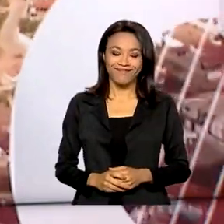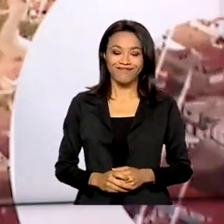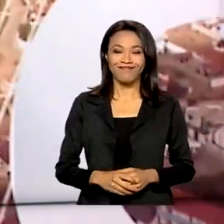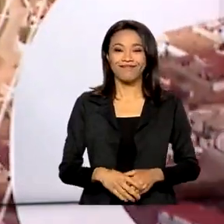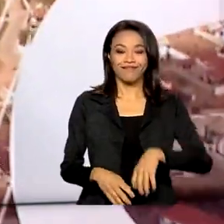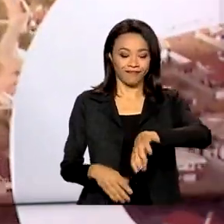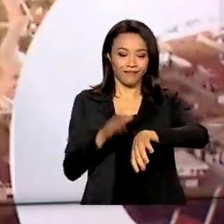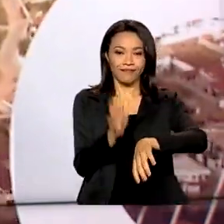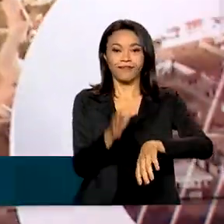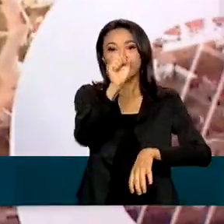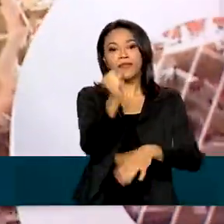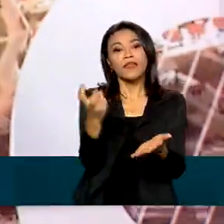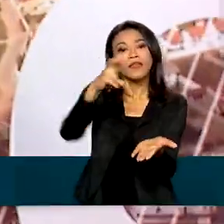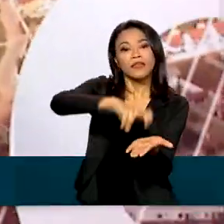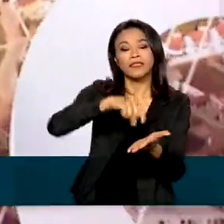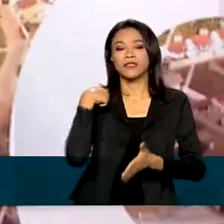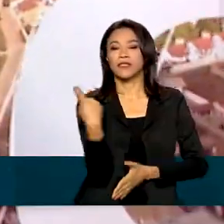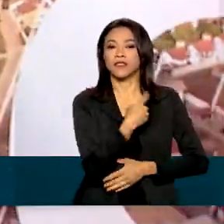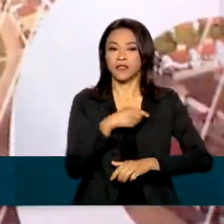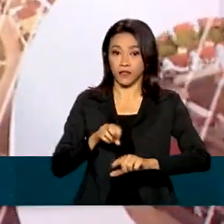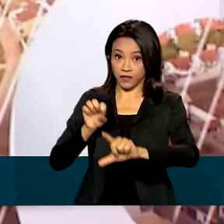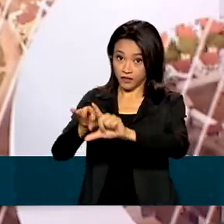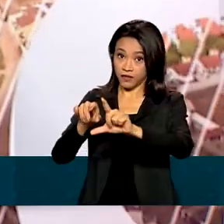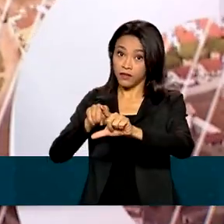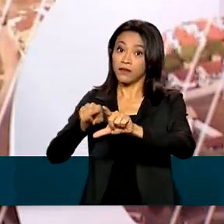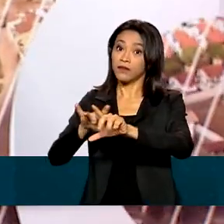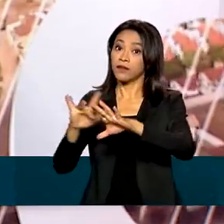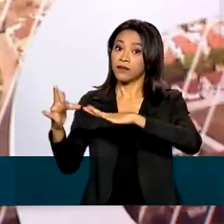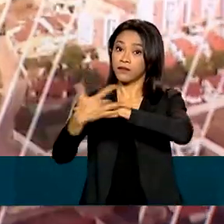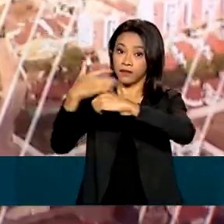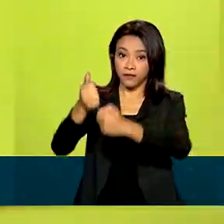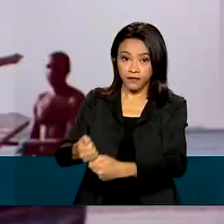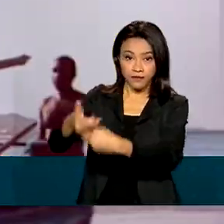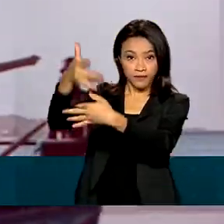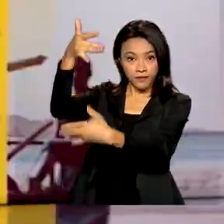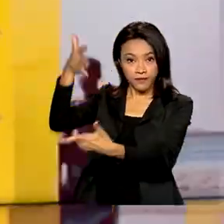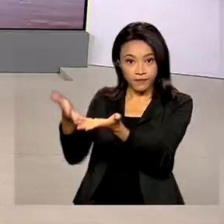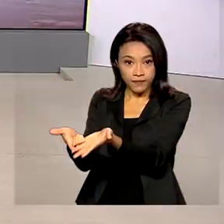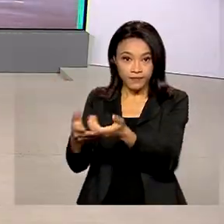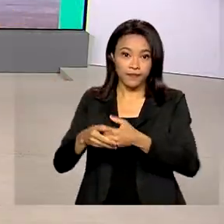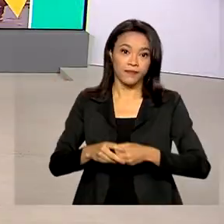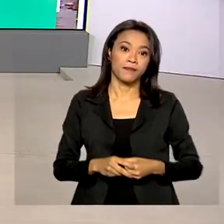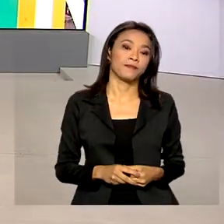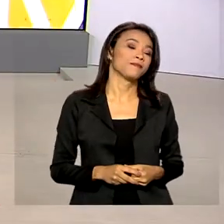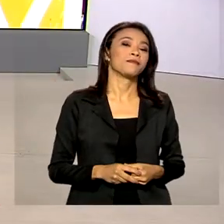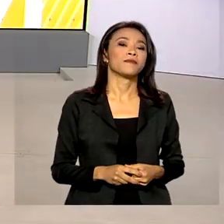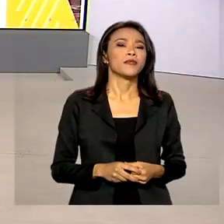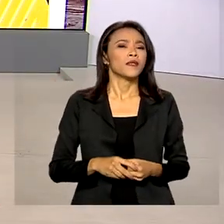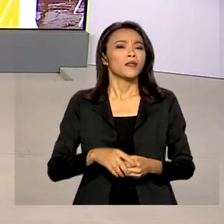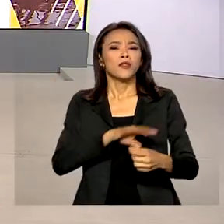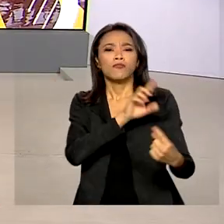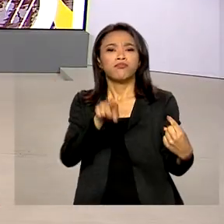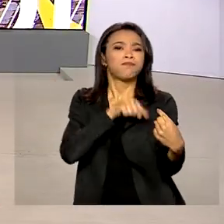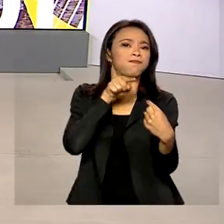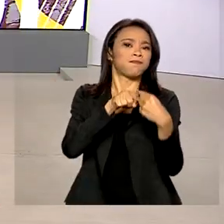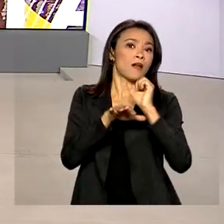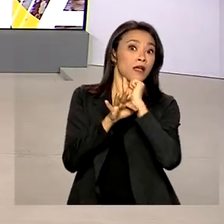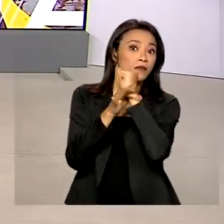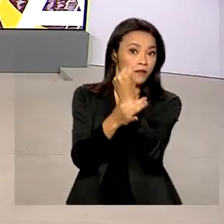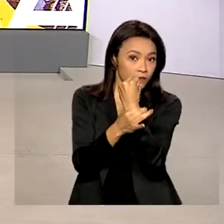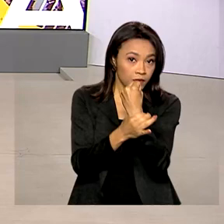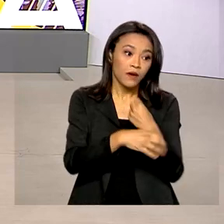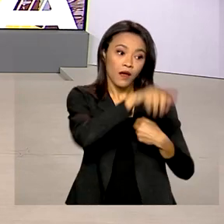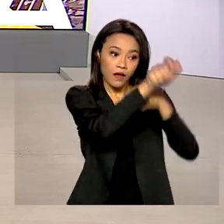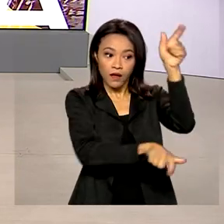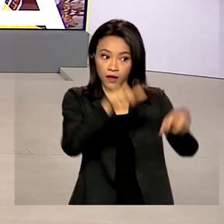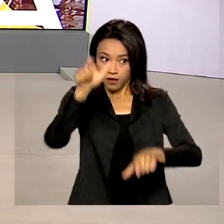Oito horas da manhã, estamos ao vivo também pelas redes sociais. Para garantir a proteção dos eleitores